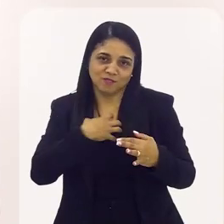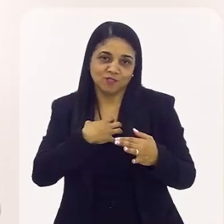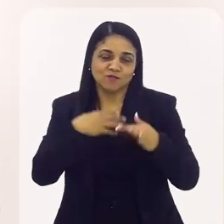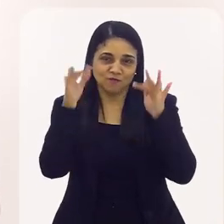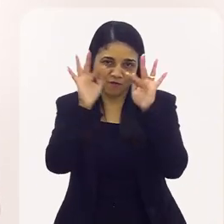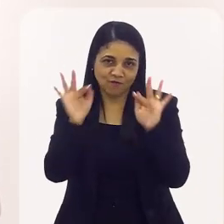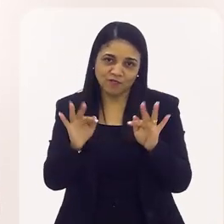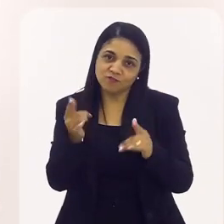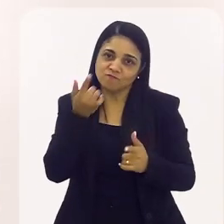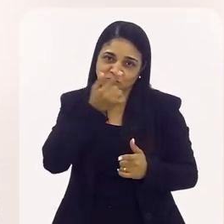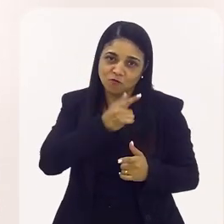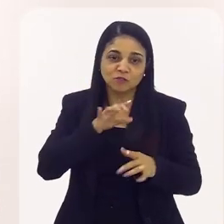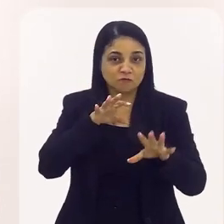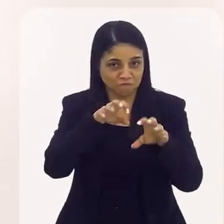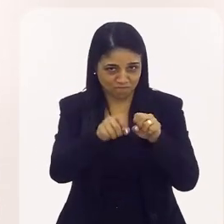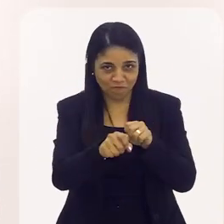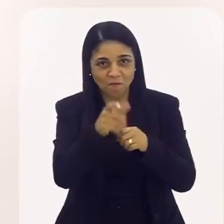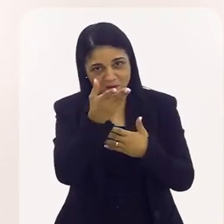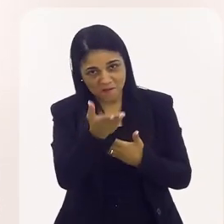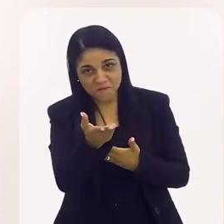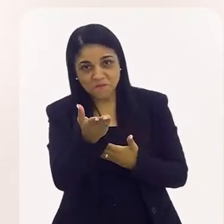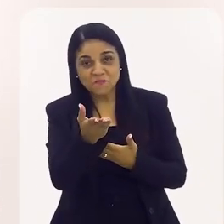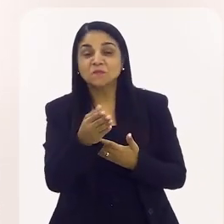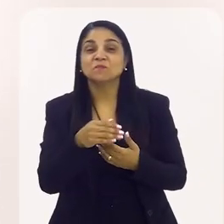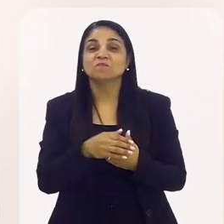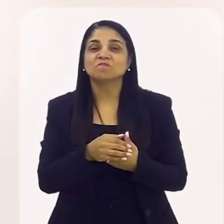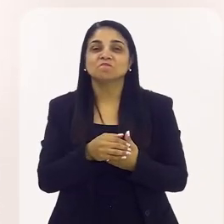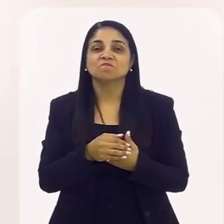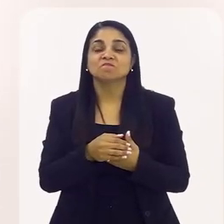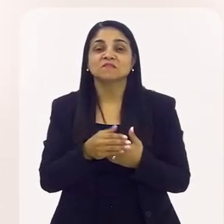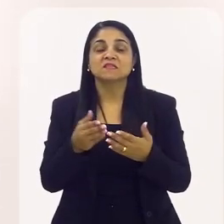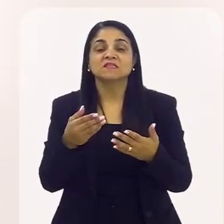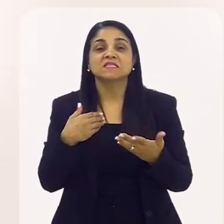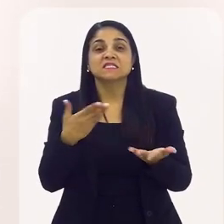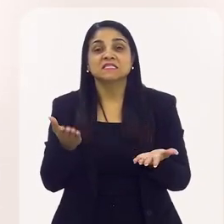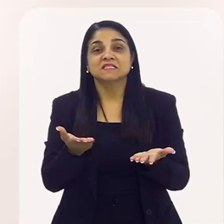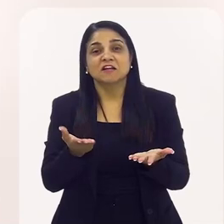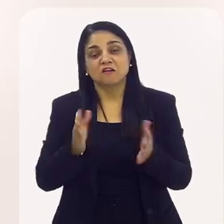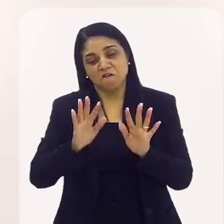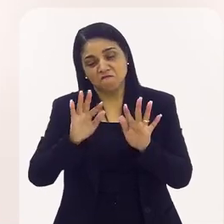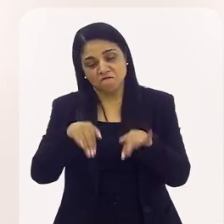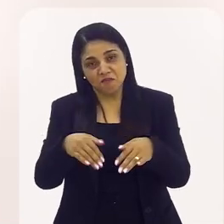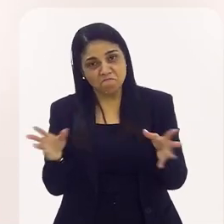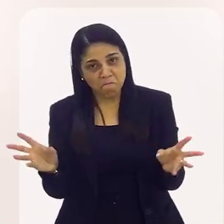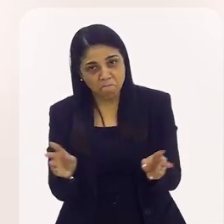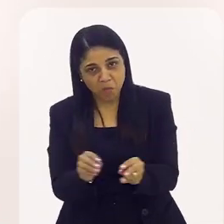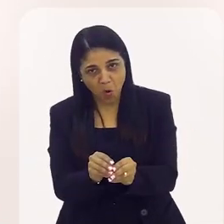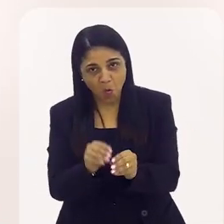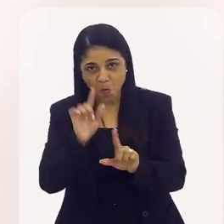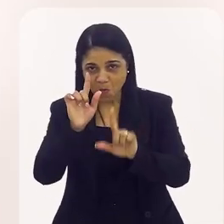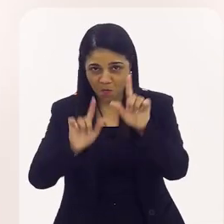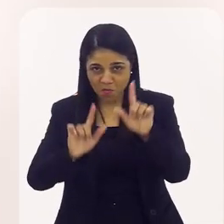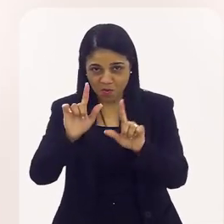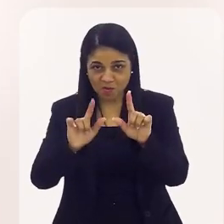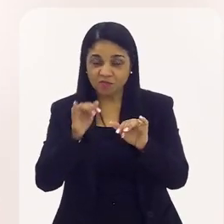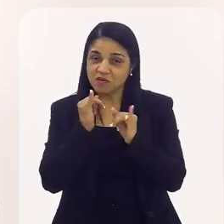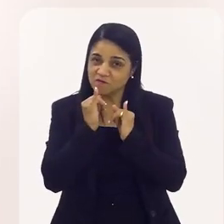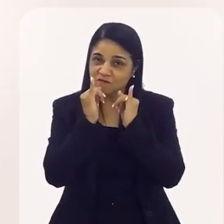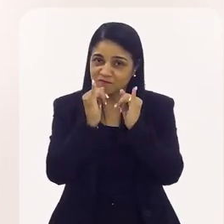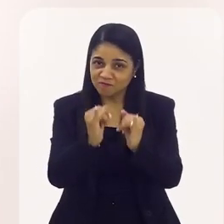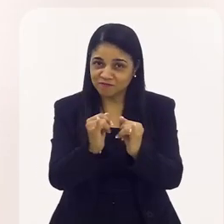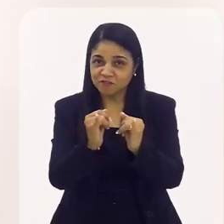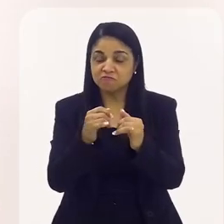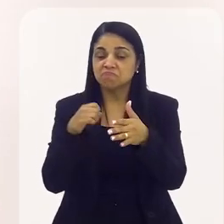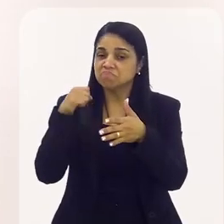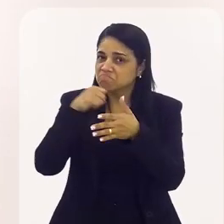E estou feliz que você tenha conseguido. E, apesar de a gente estar em cima do nosso finalzinho de programa, eu